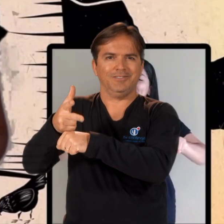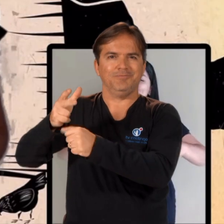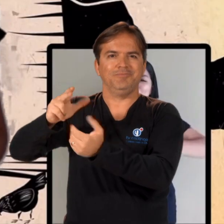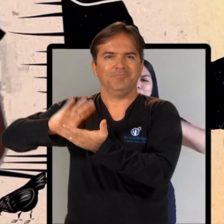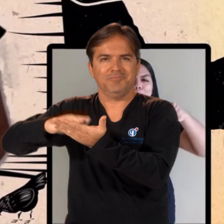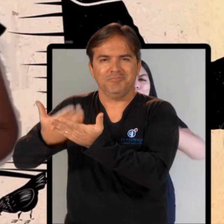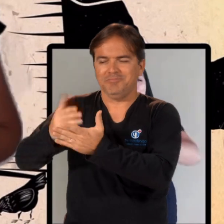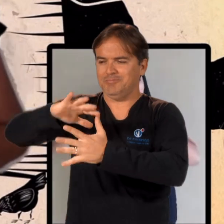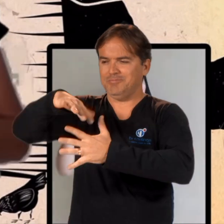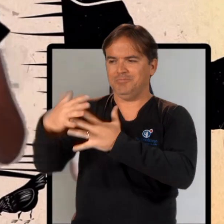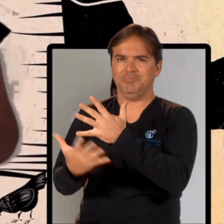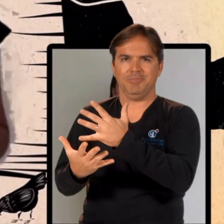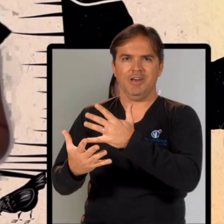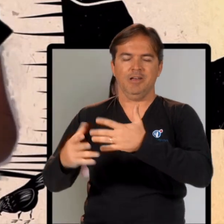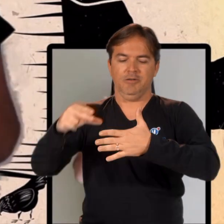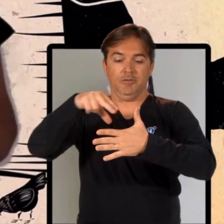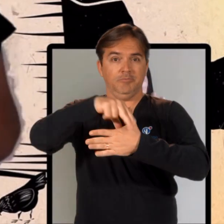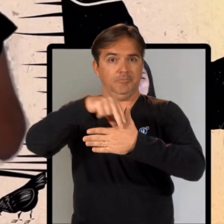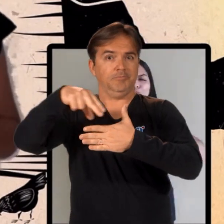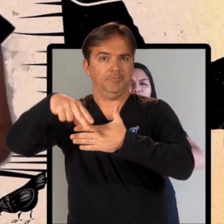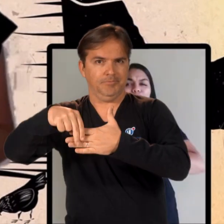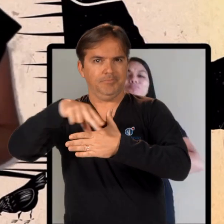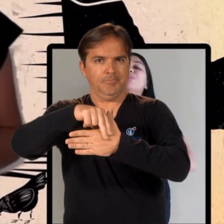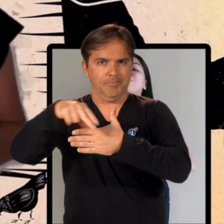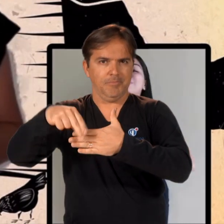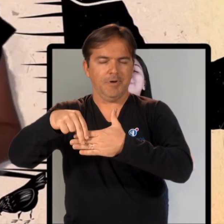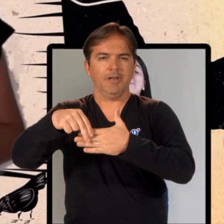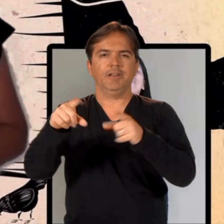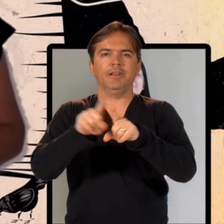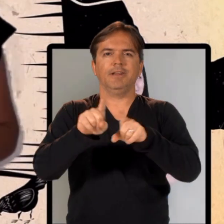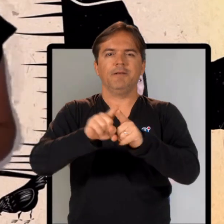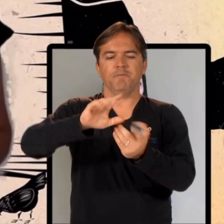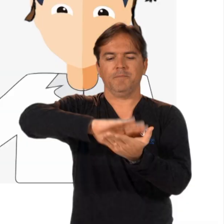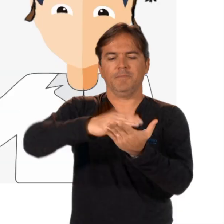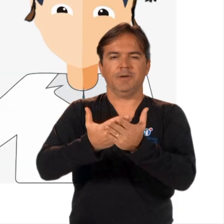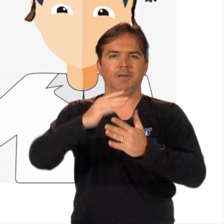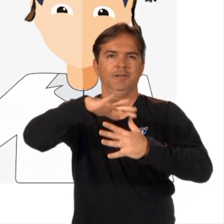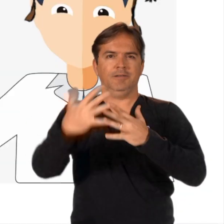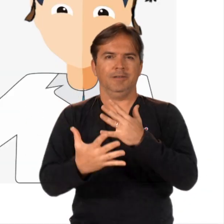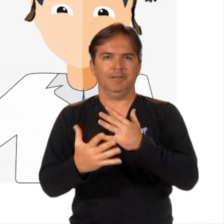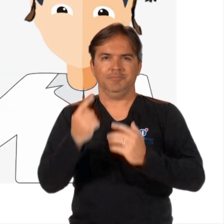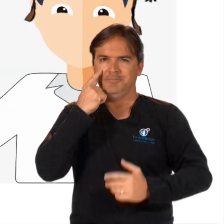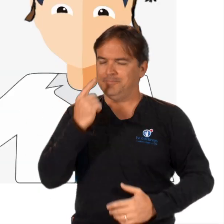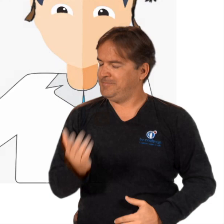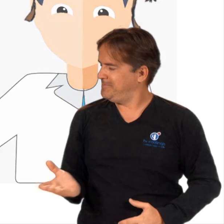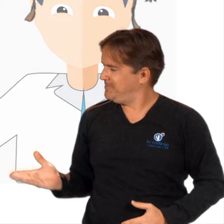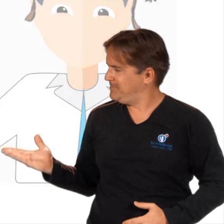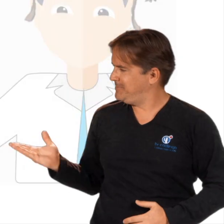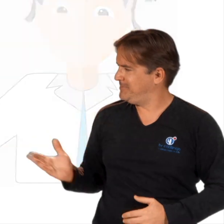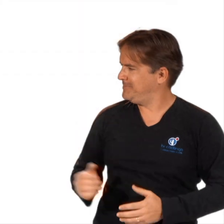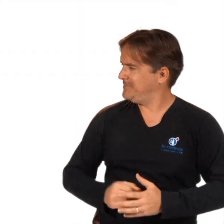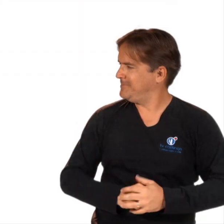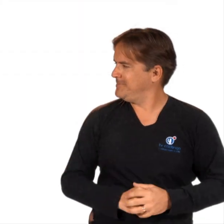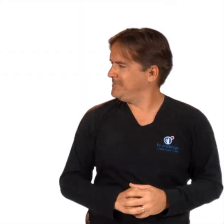vídeos com literatura de cordel e tradução em libras. Música